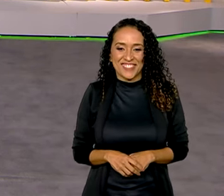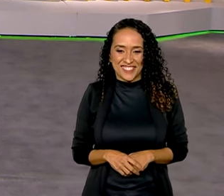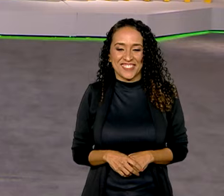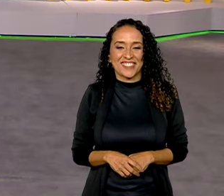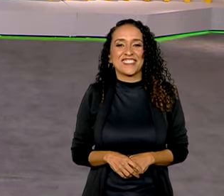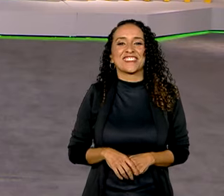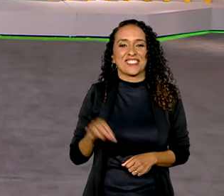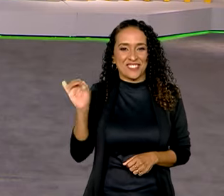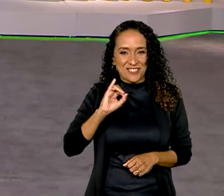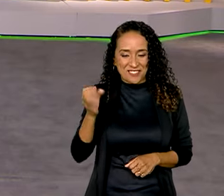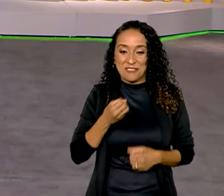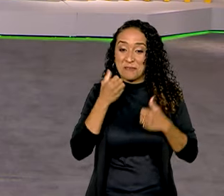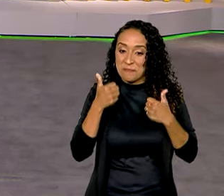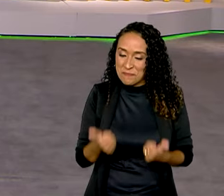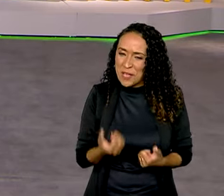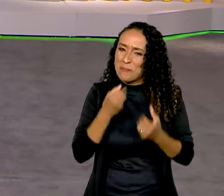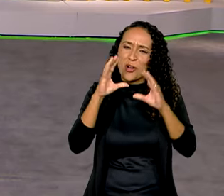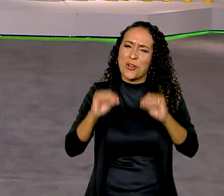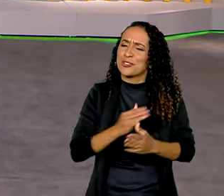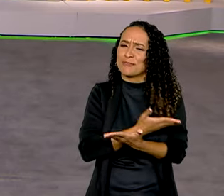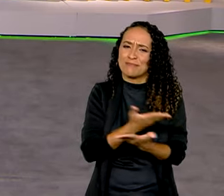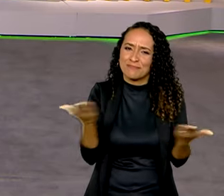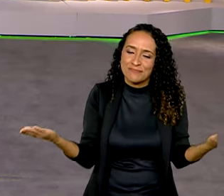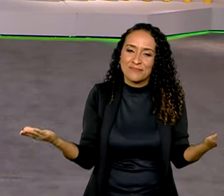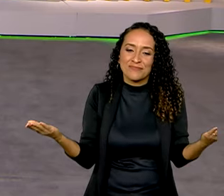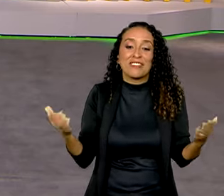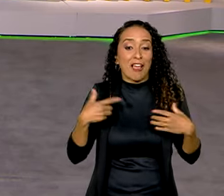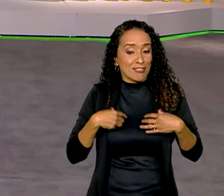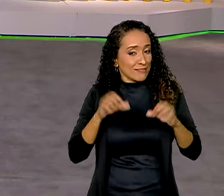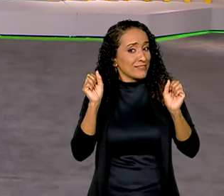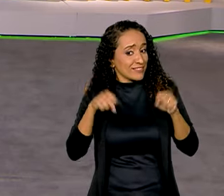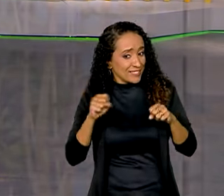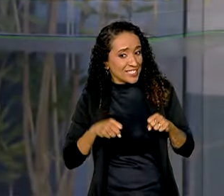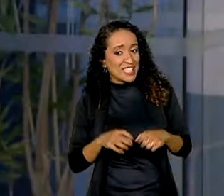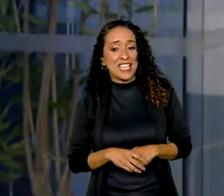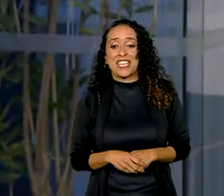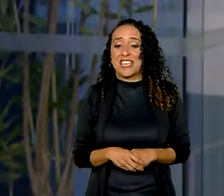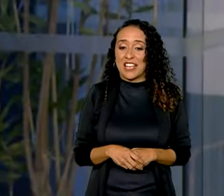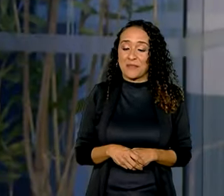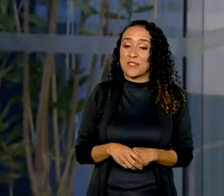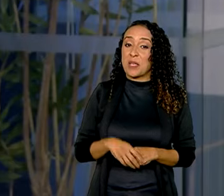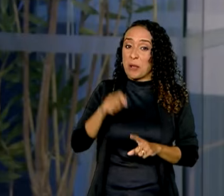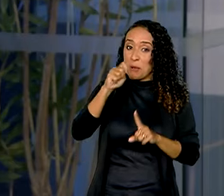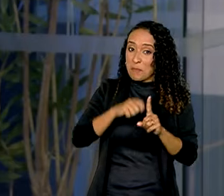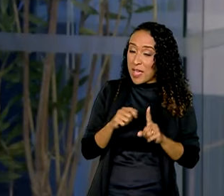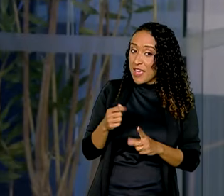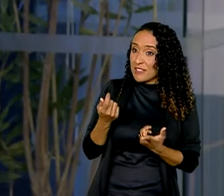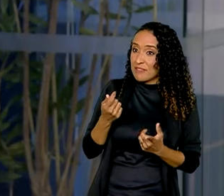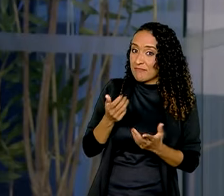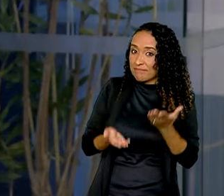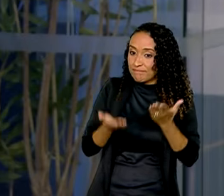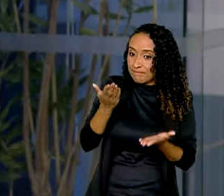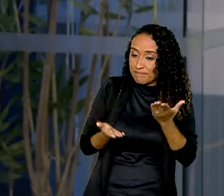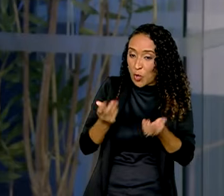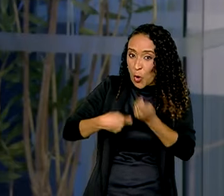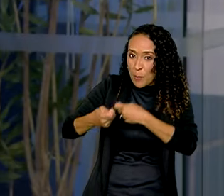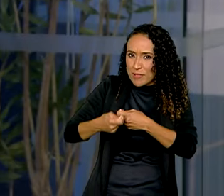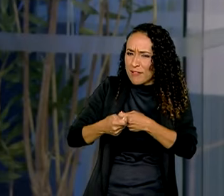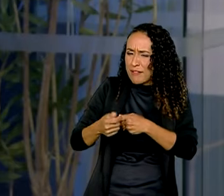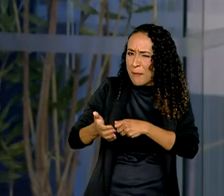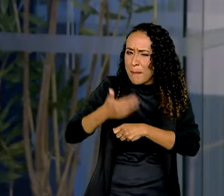Oi, Carol, tudo bom? Boa noite para você, para todo mundo que está com a gente. Estamos sim, Carol. Em fevereiro, a balança comercial teve o melhor